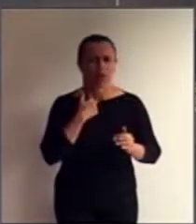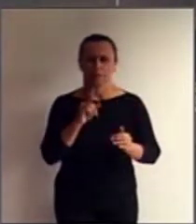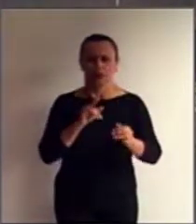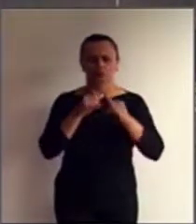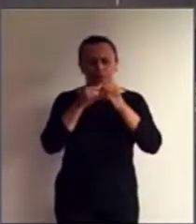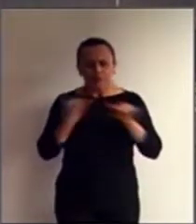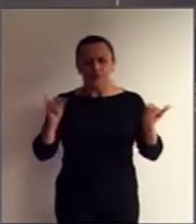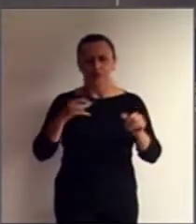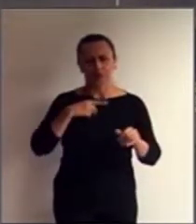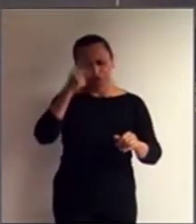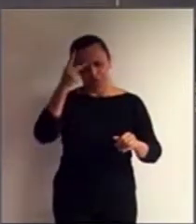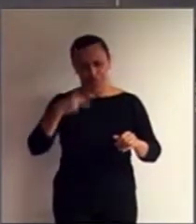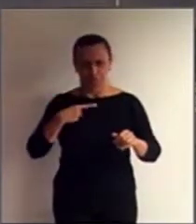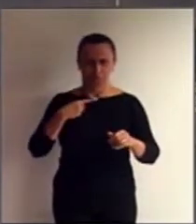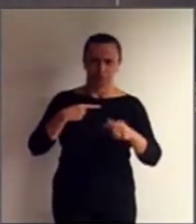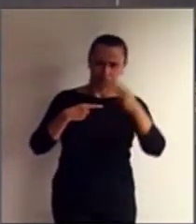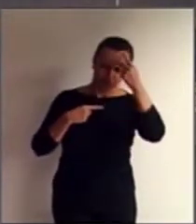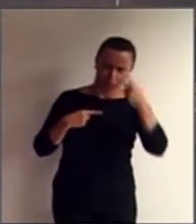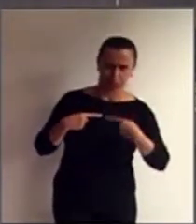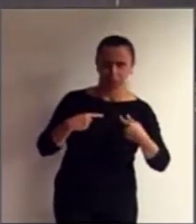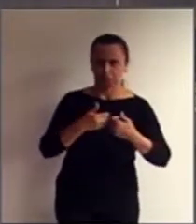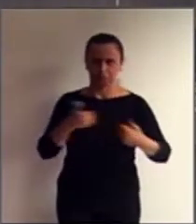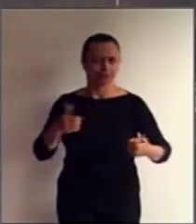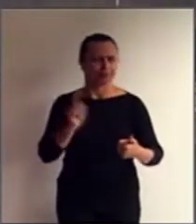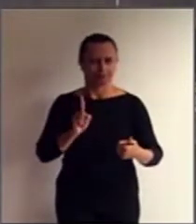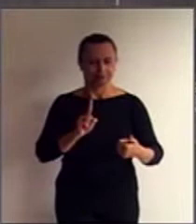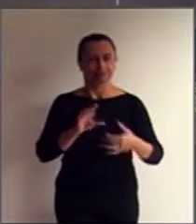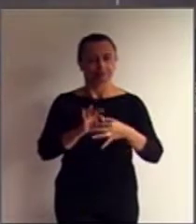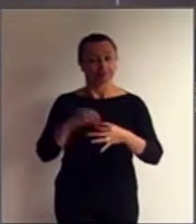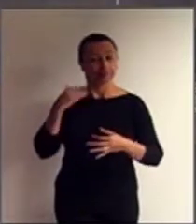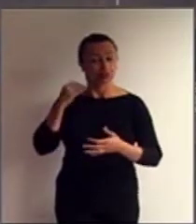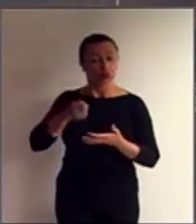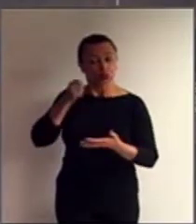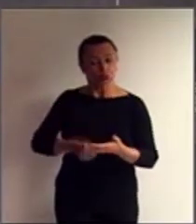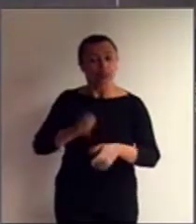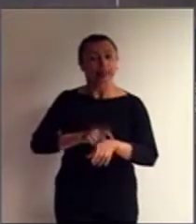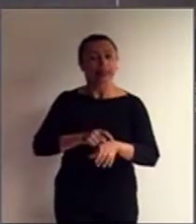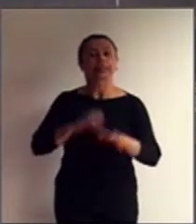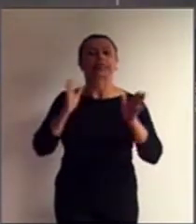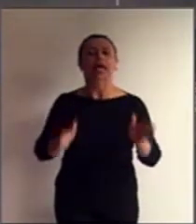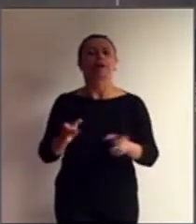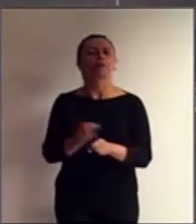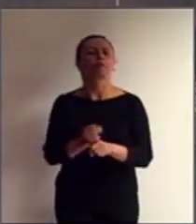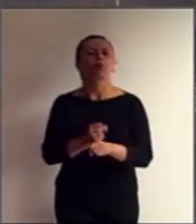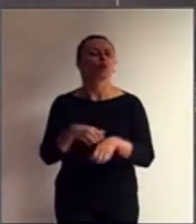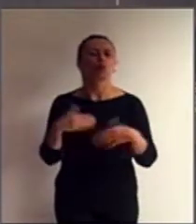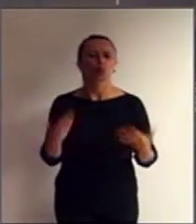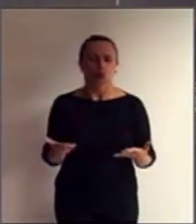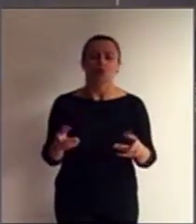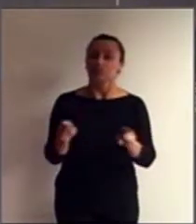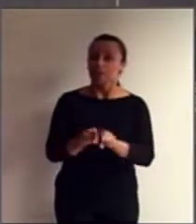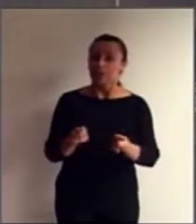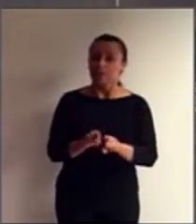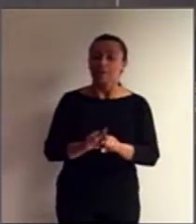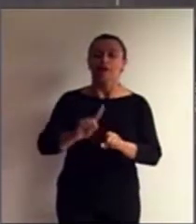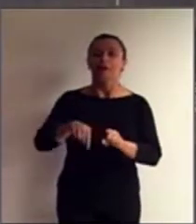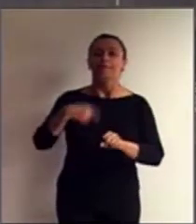conflito de interesses. É importante que o juiz fixe na sentença o tempo da interdição, bem como um